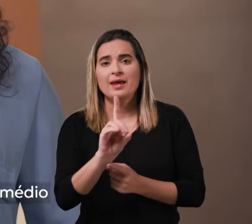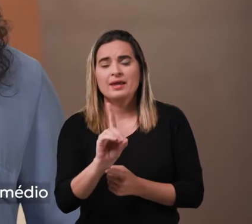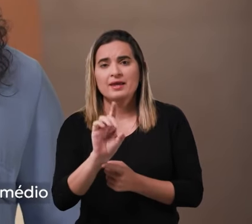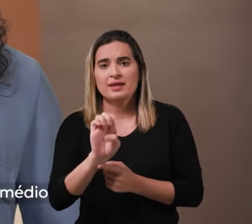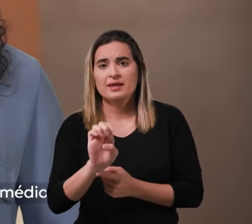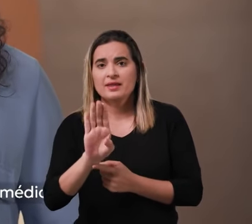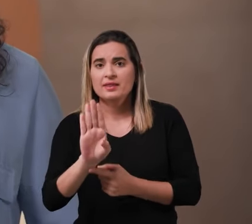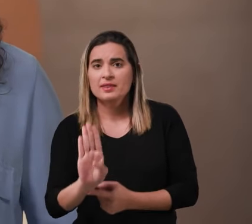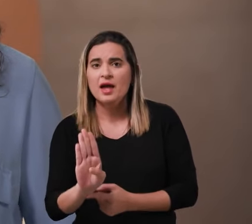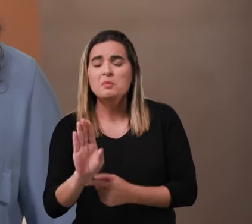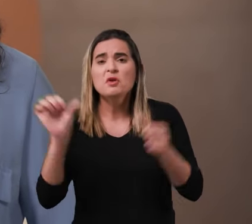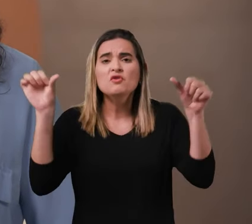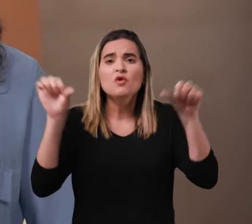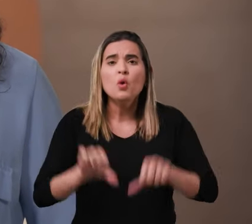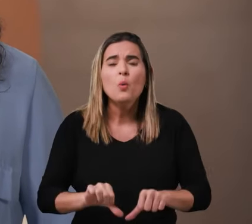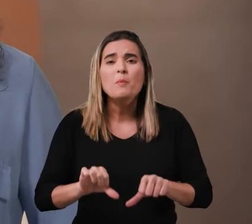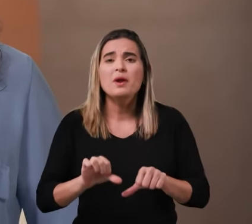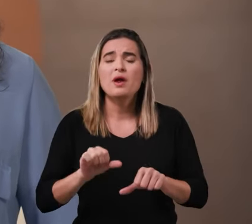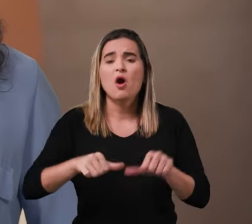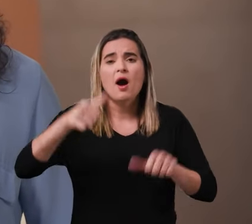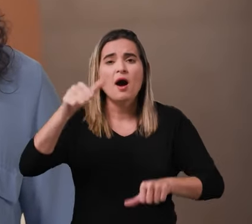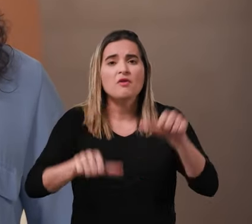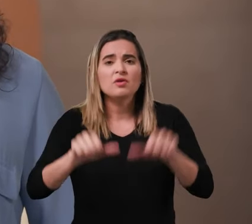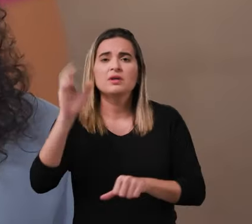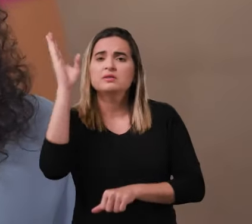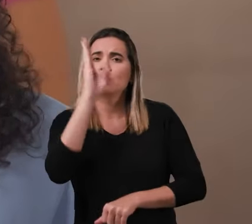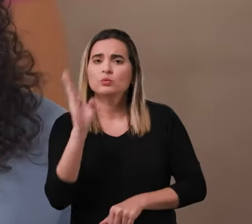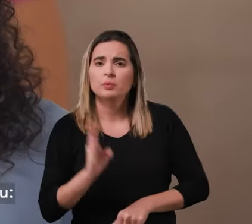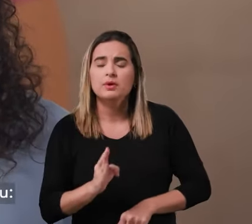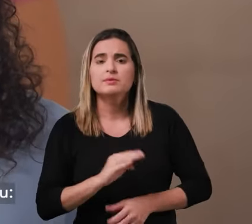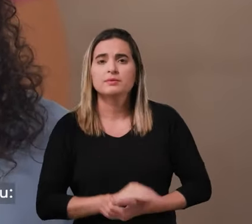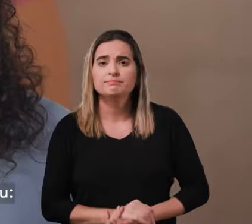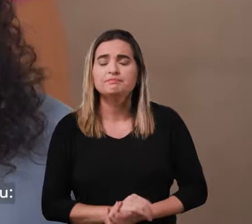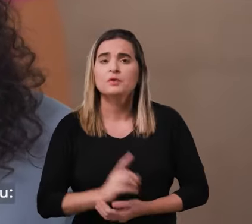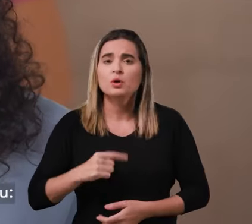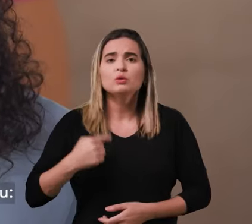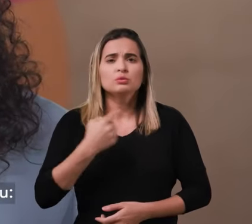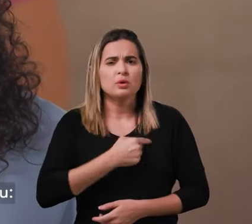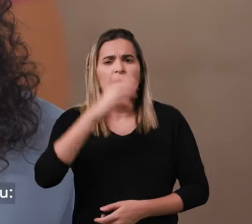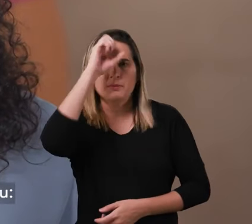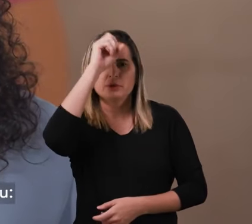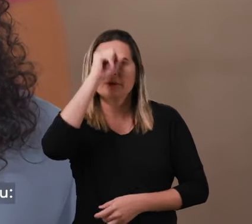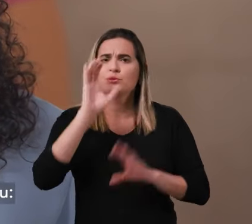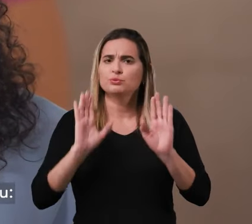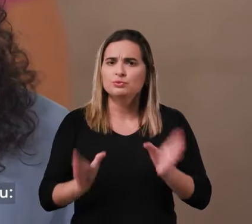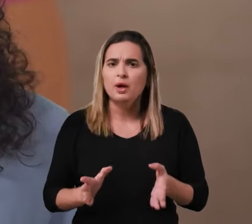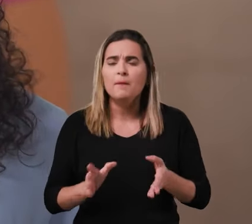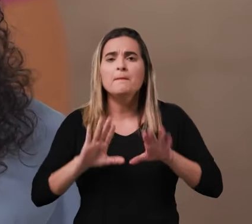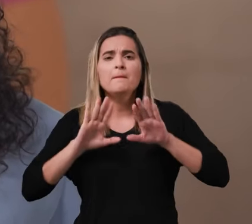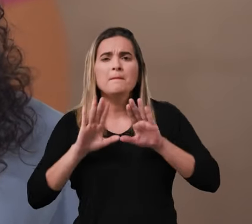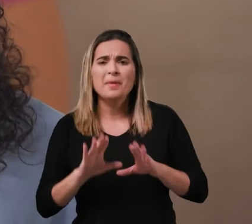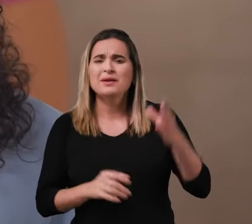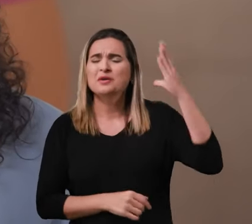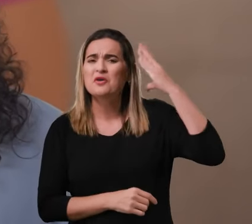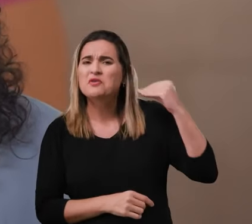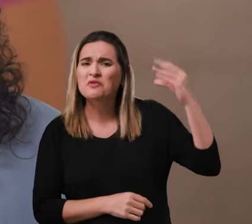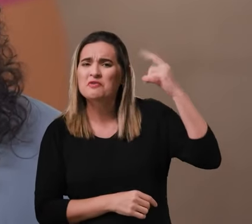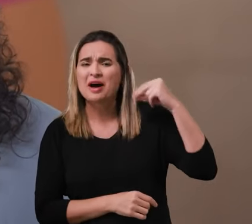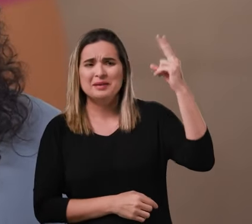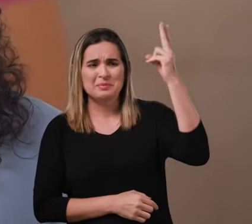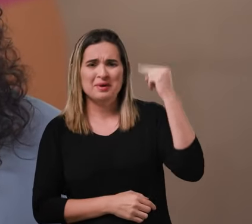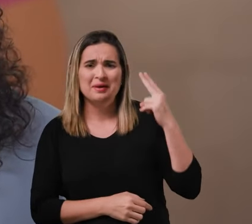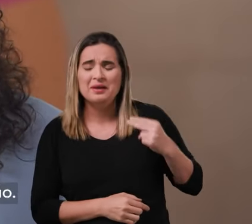no ensino médio por dois anos seguidos no IDEB. Essa lição todo mundo já aprendeu. Com Fátima e